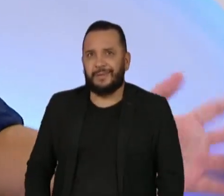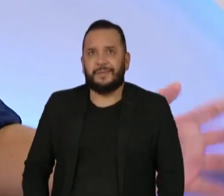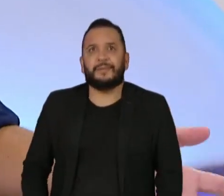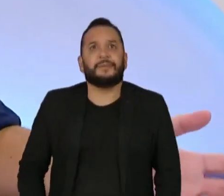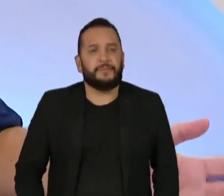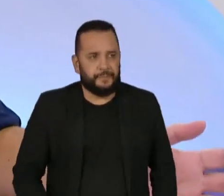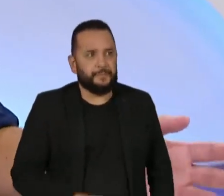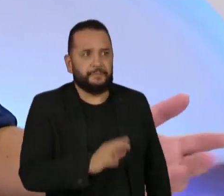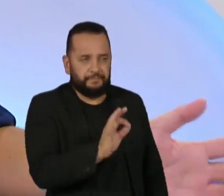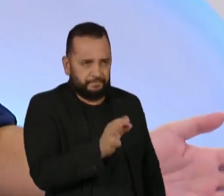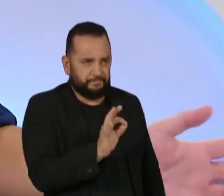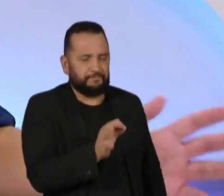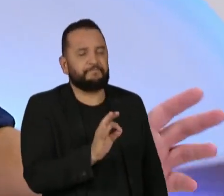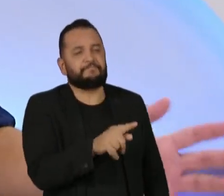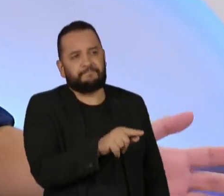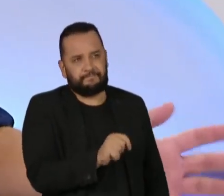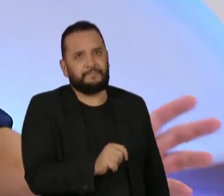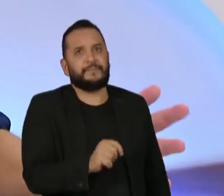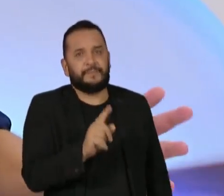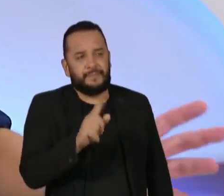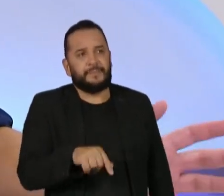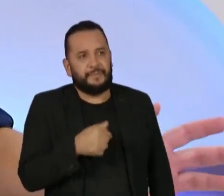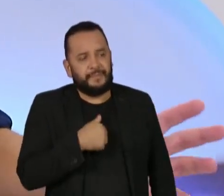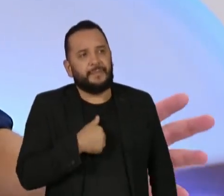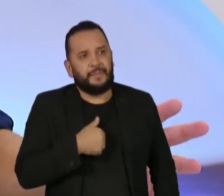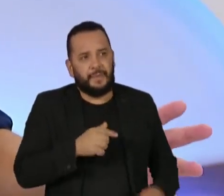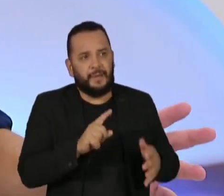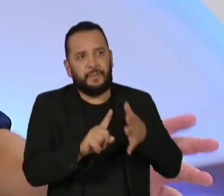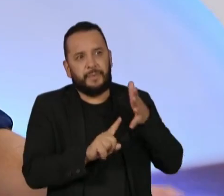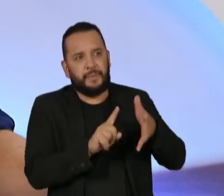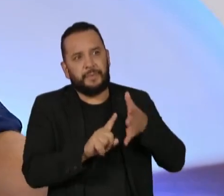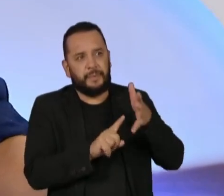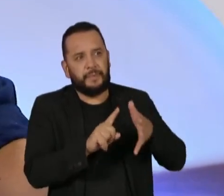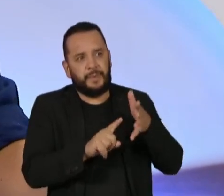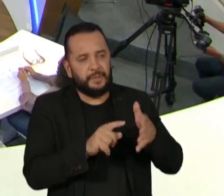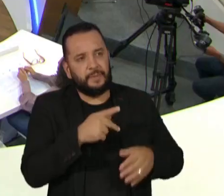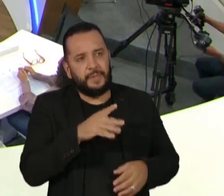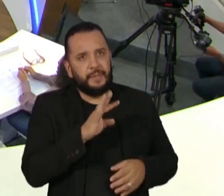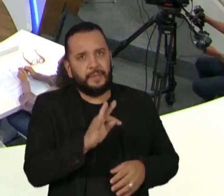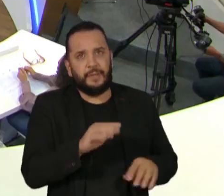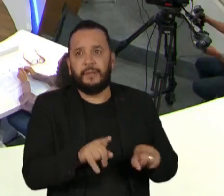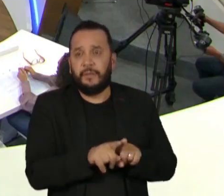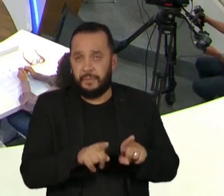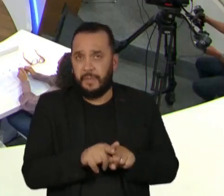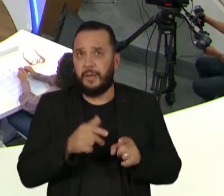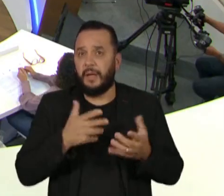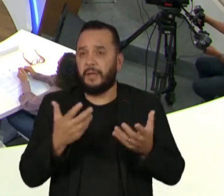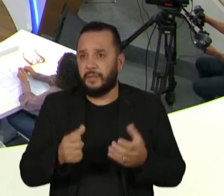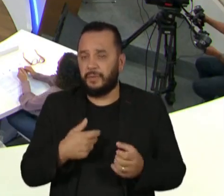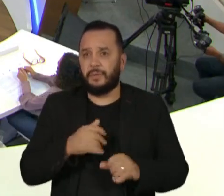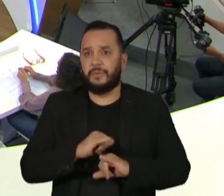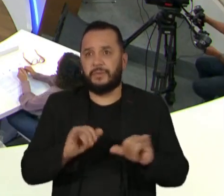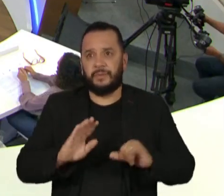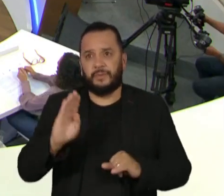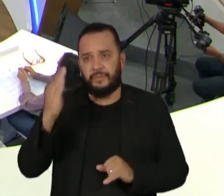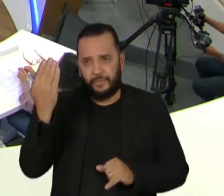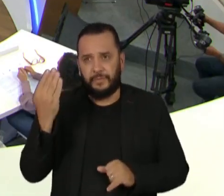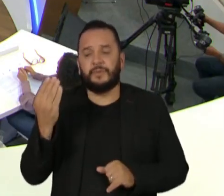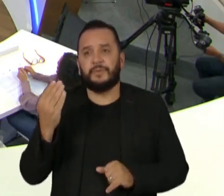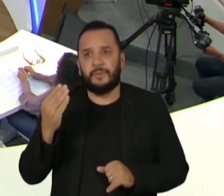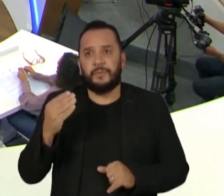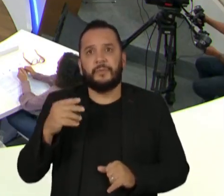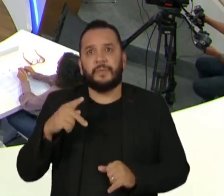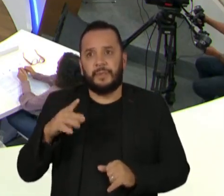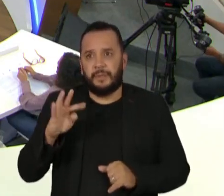coberto de razão, é isso mesmo. Isso é um ponto fraco do discurso do PT no E permitiu as fake news bolsonaristas de Pia Festa Tempo, porque o seu